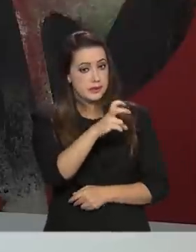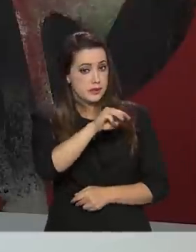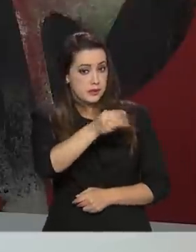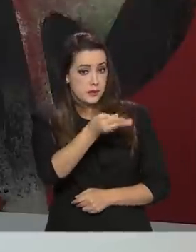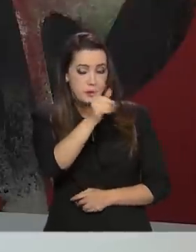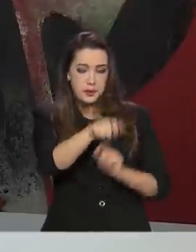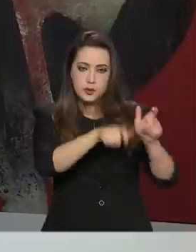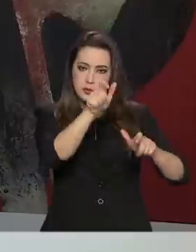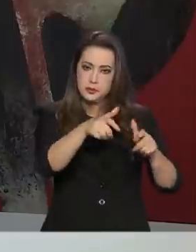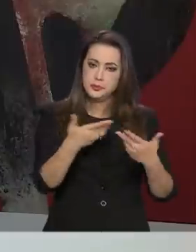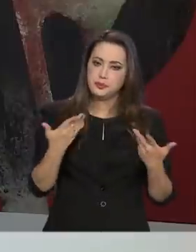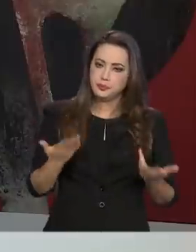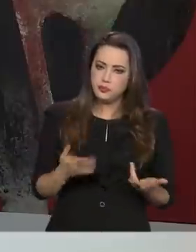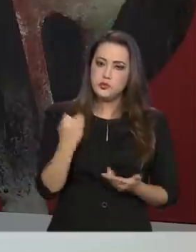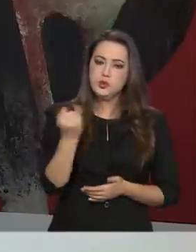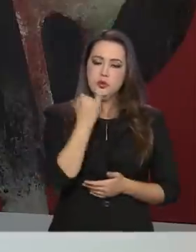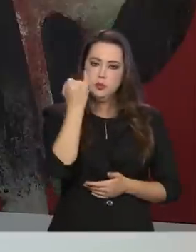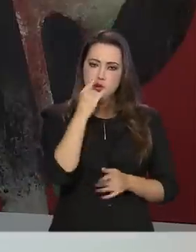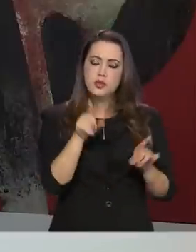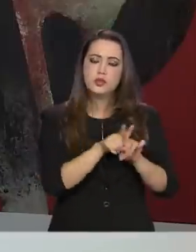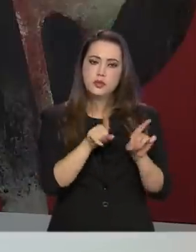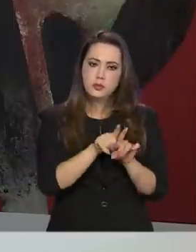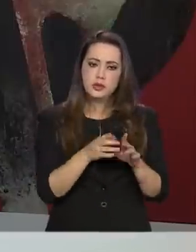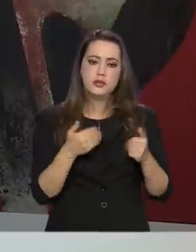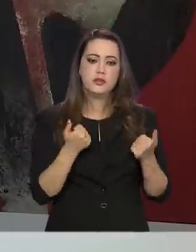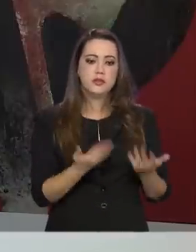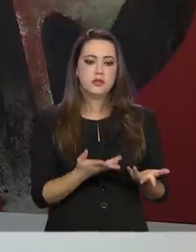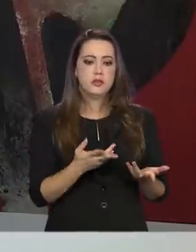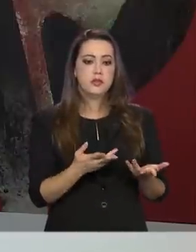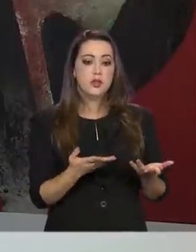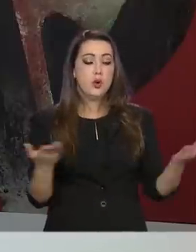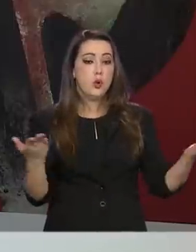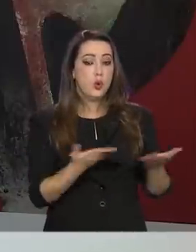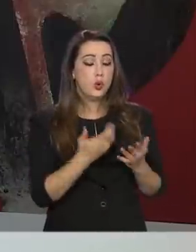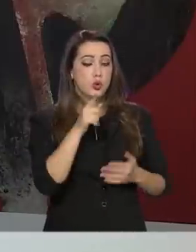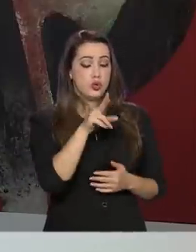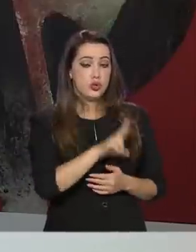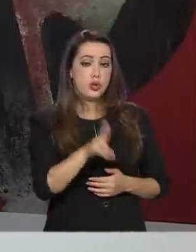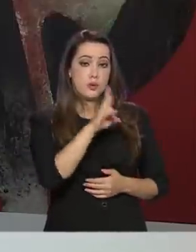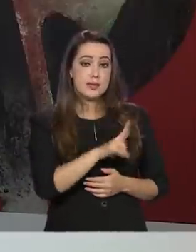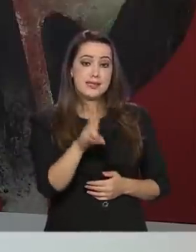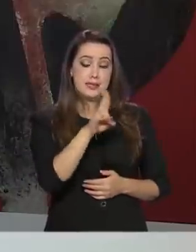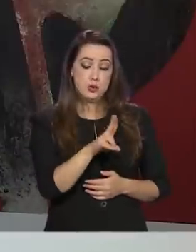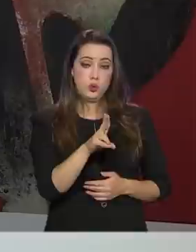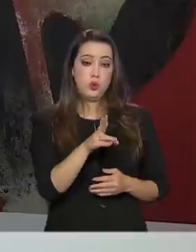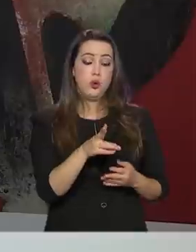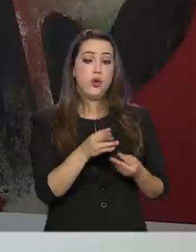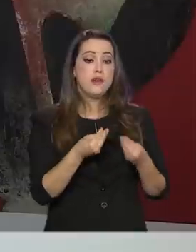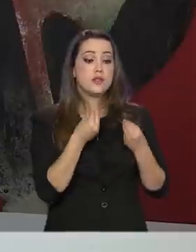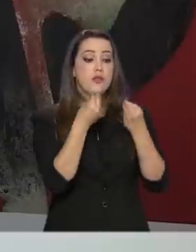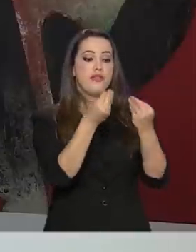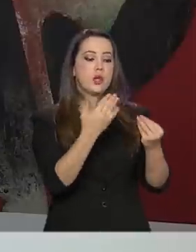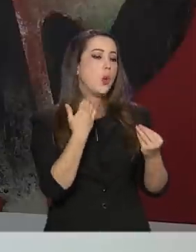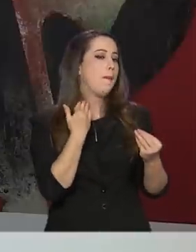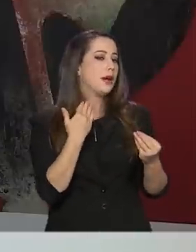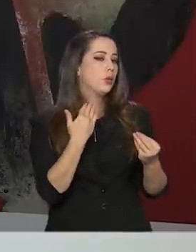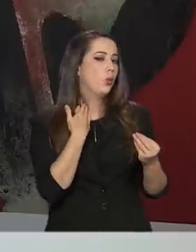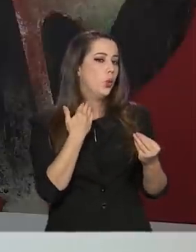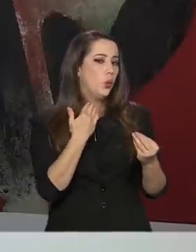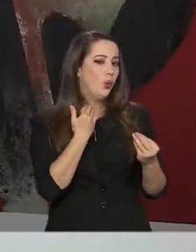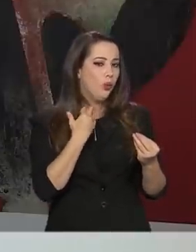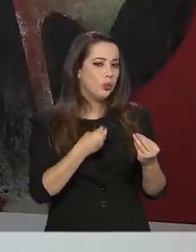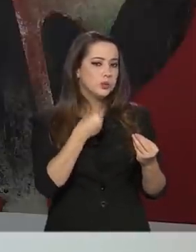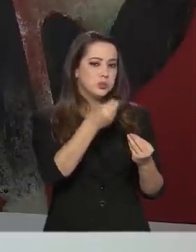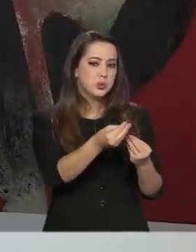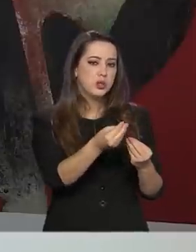muito importante. Você bancalizou, estão utilizando muito essa palavra, você deu acesso ao sistema bancário a essas pessoas